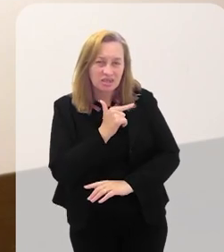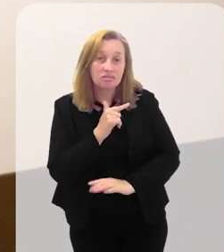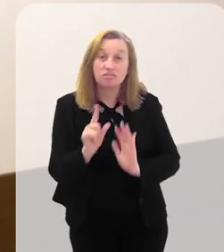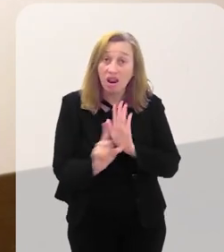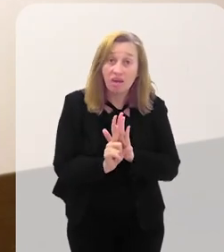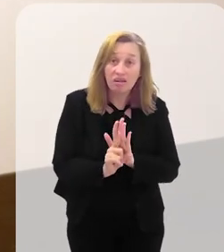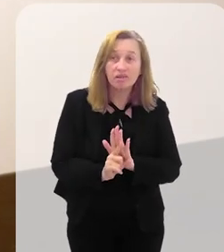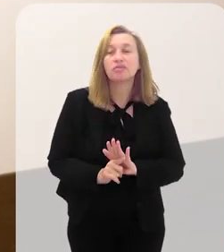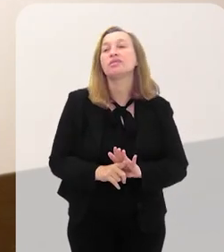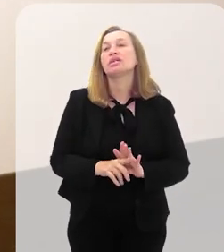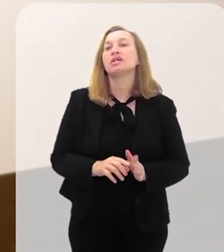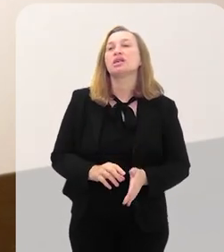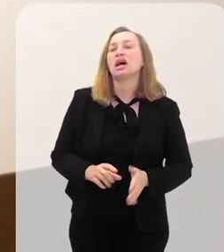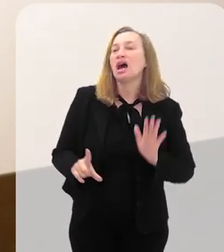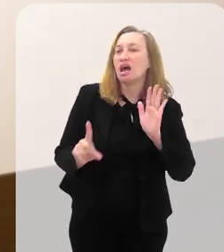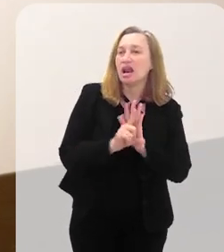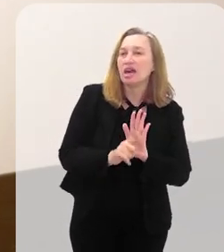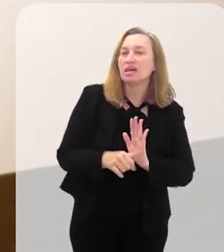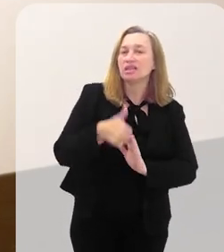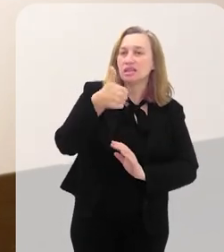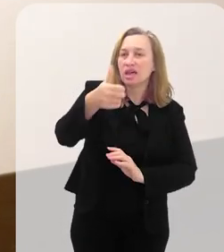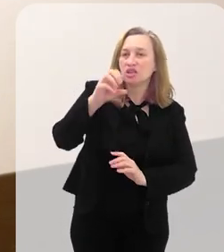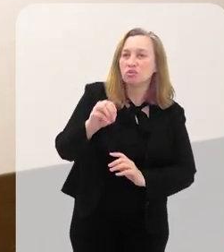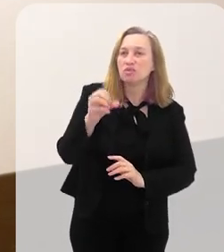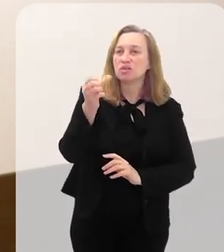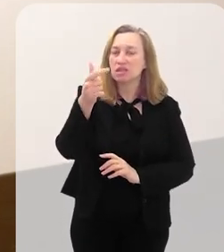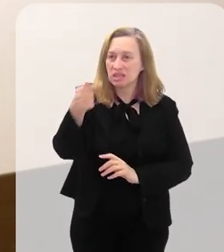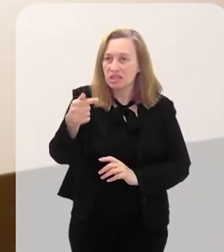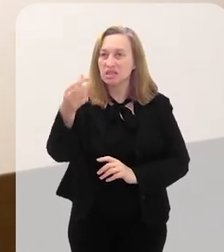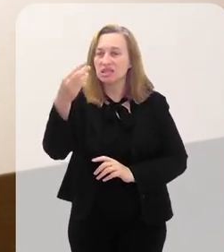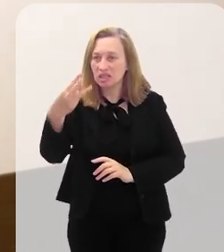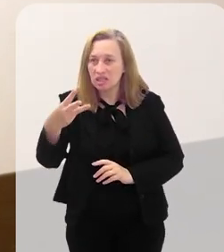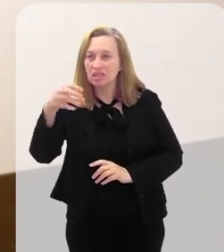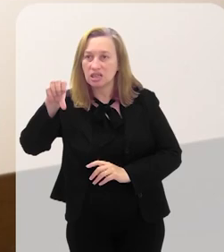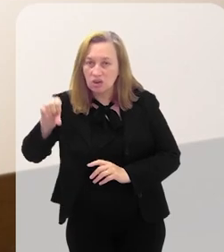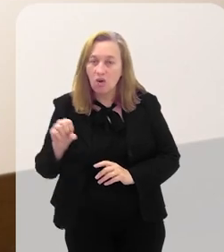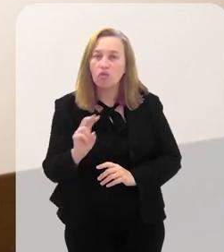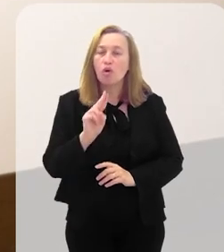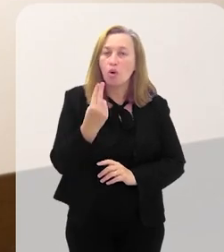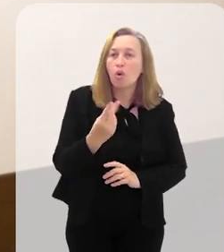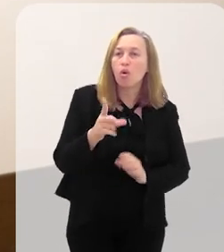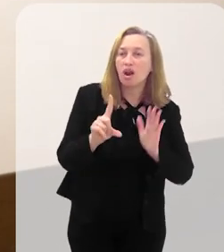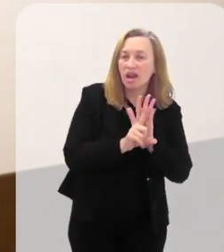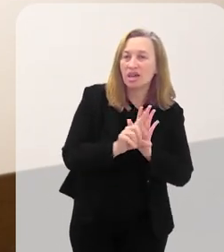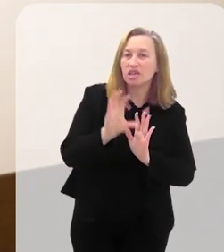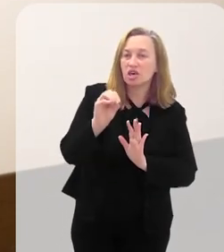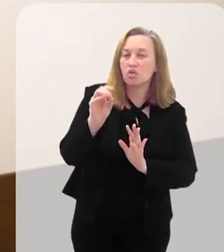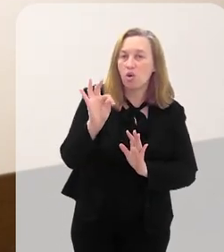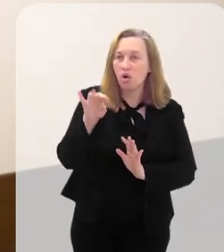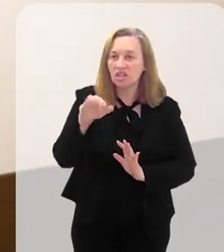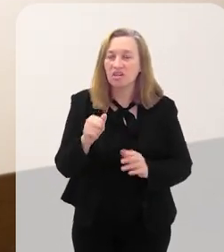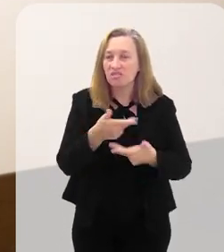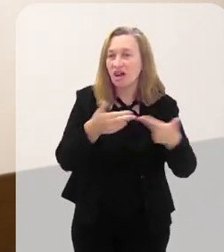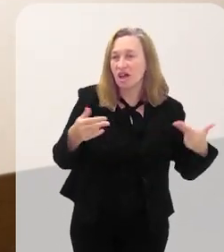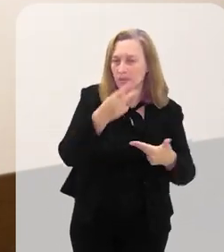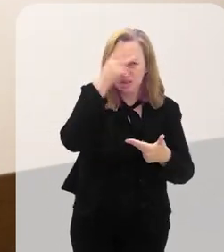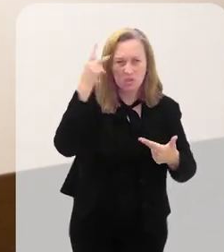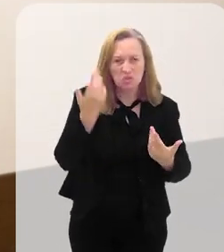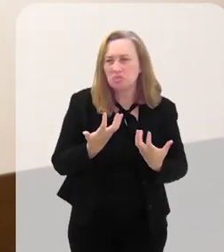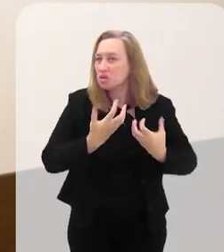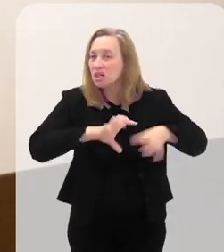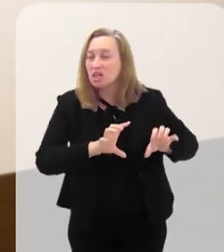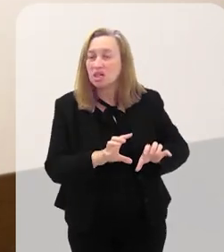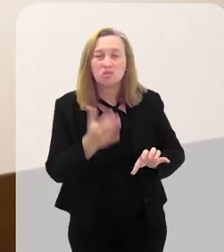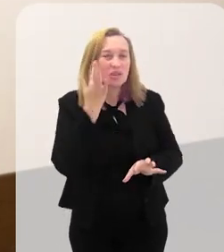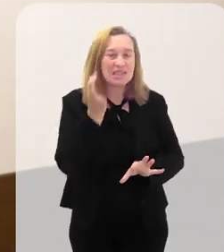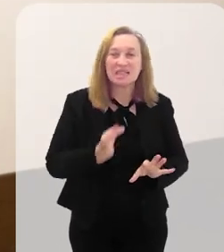Na lei. Seja a lei 10.639, seja a lei de cota, que muita gente era contrário, não entendia,